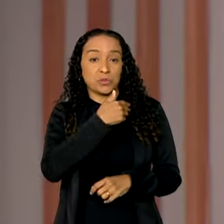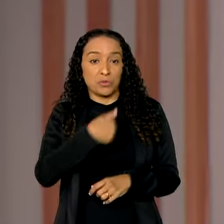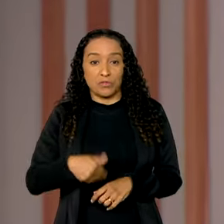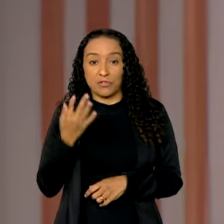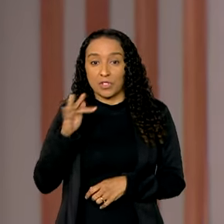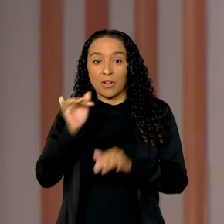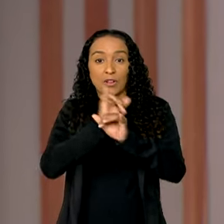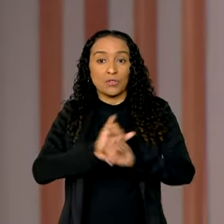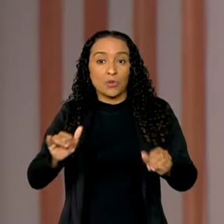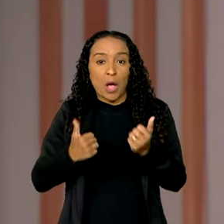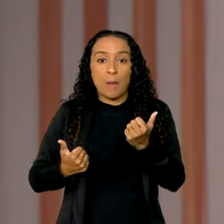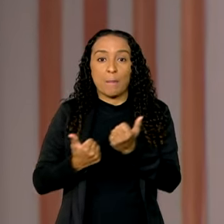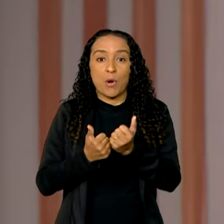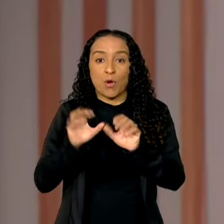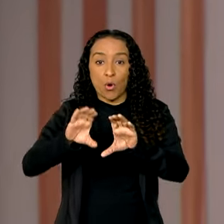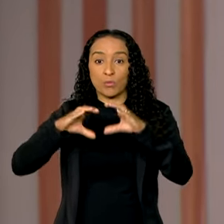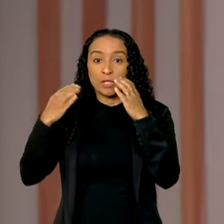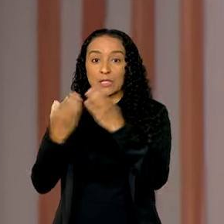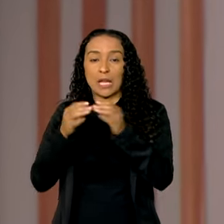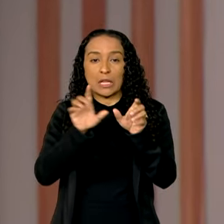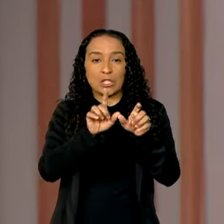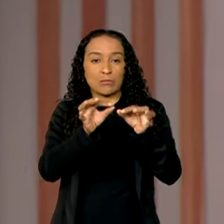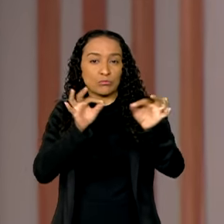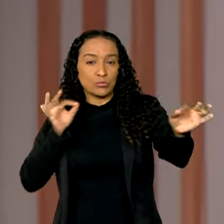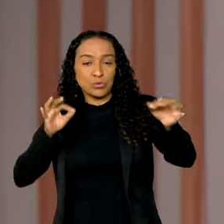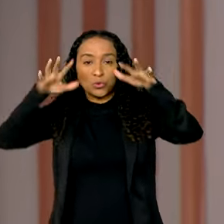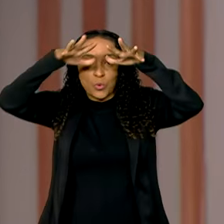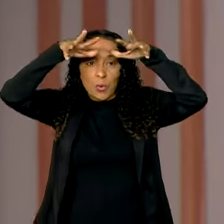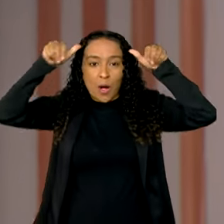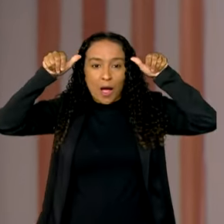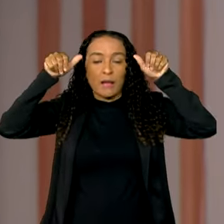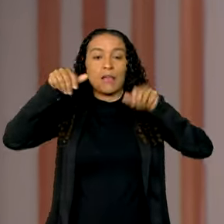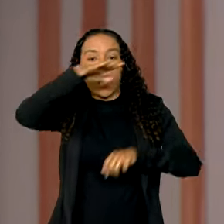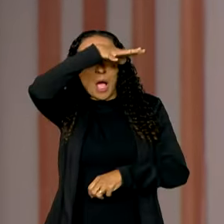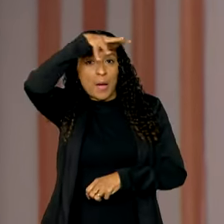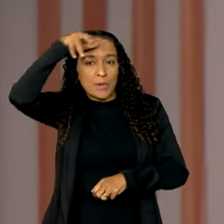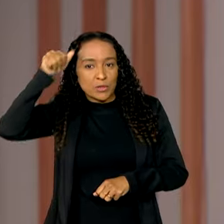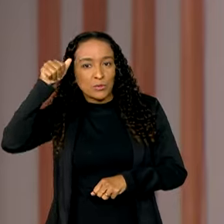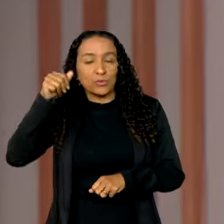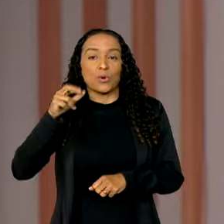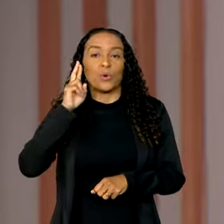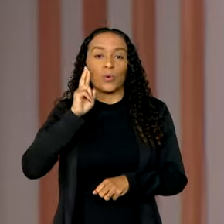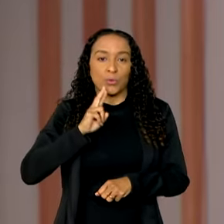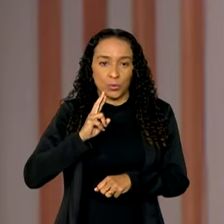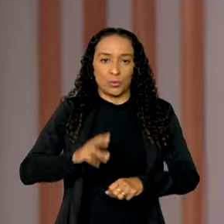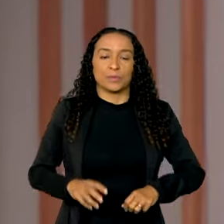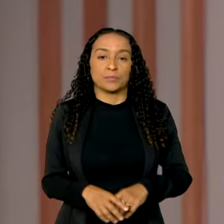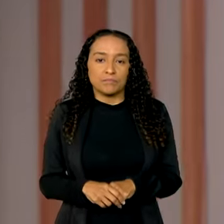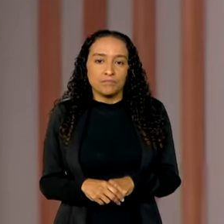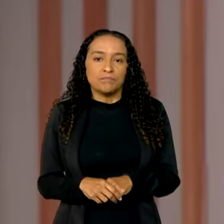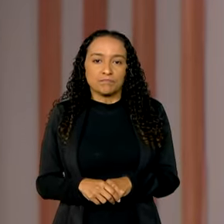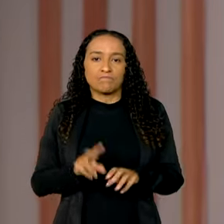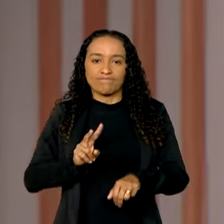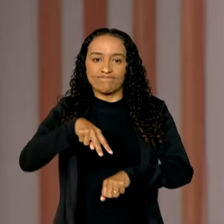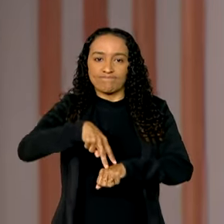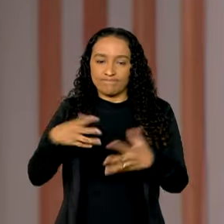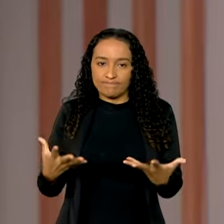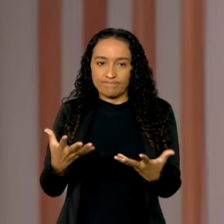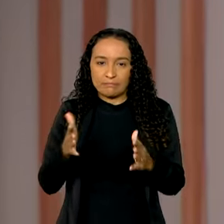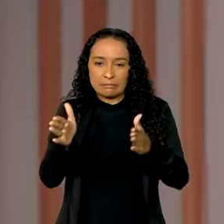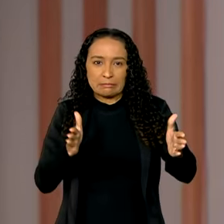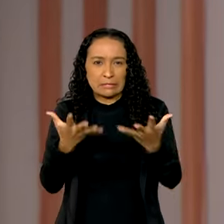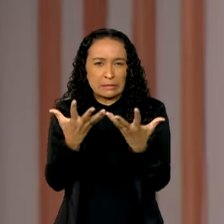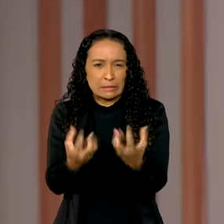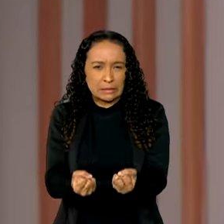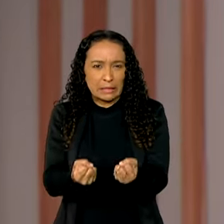federal anunciou apoio para as comunidades isoladas dos estados do Acre, Amazonas e Rondônia, que enfrentam a